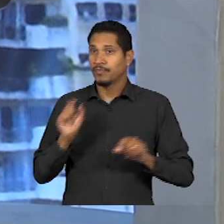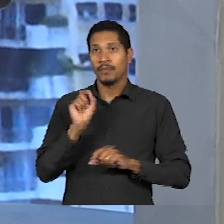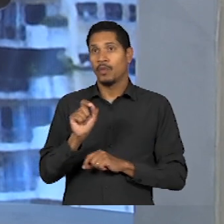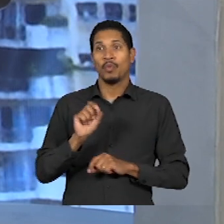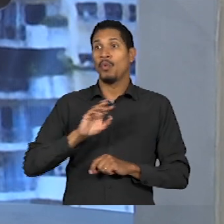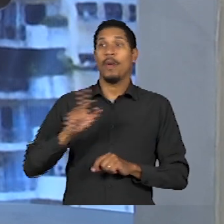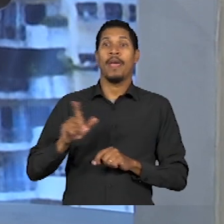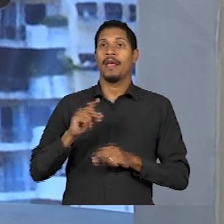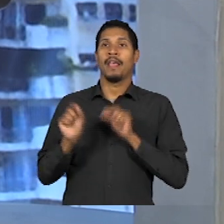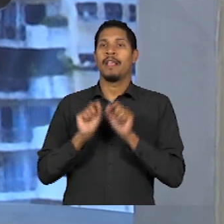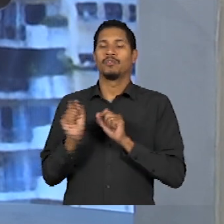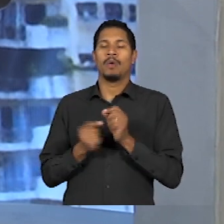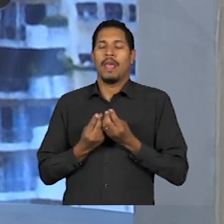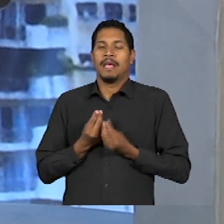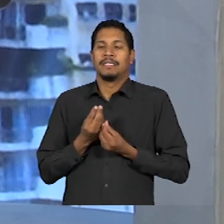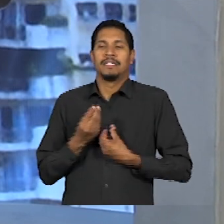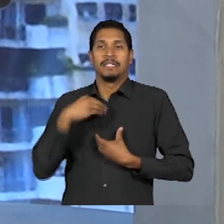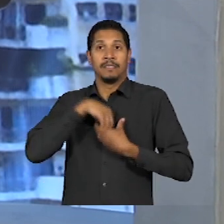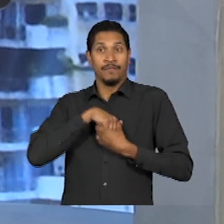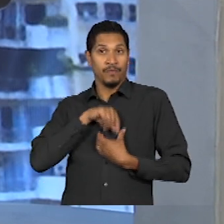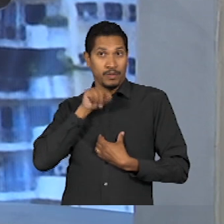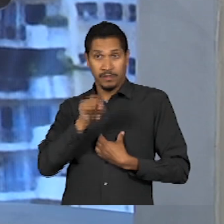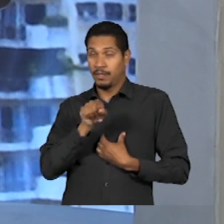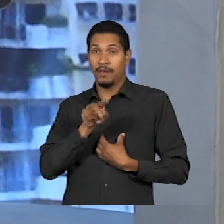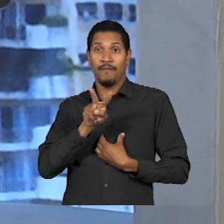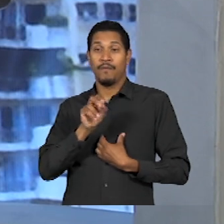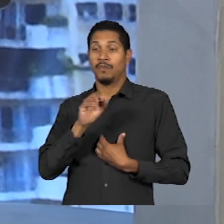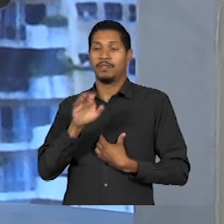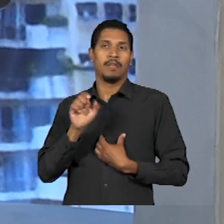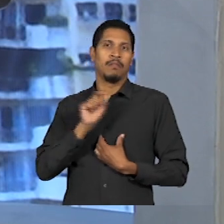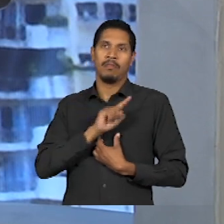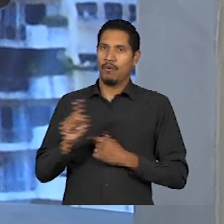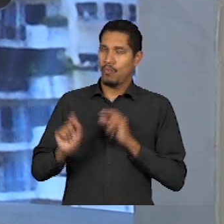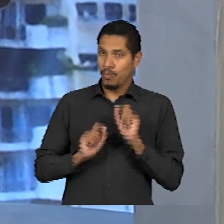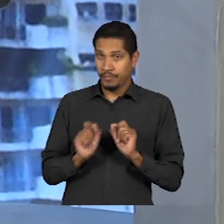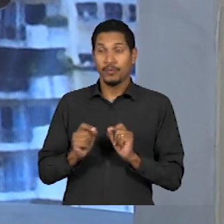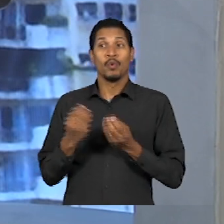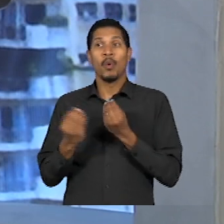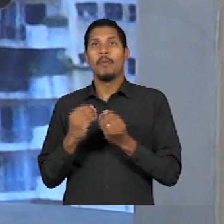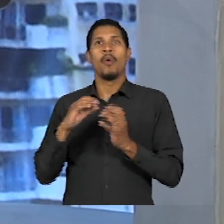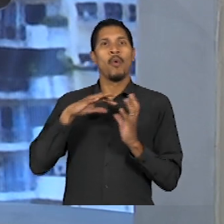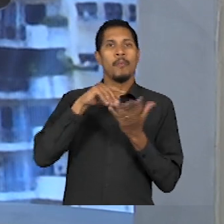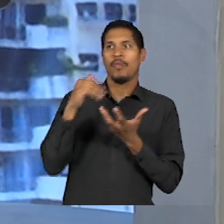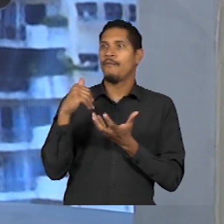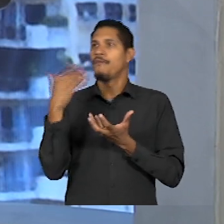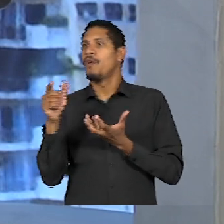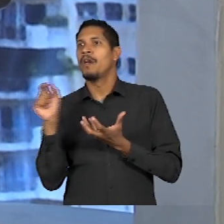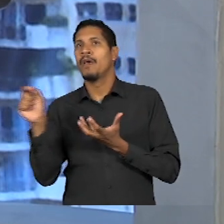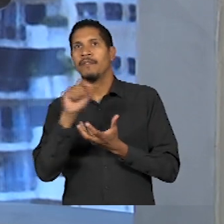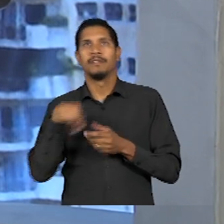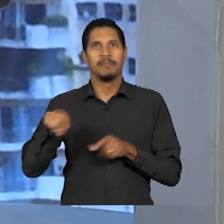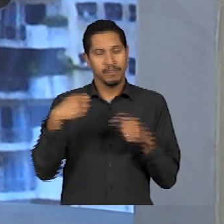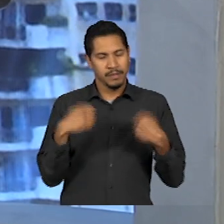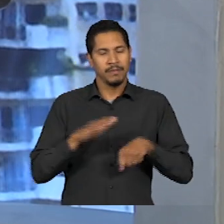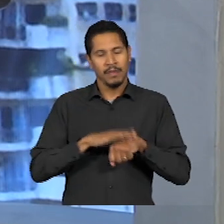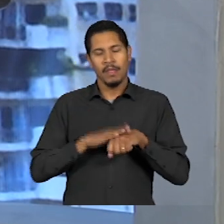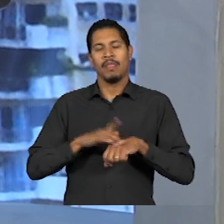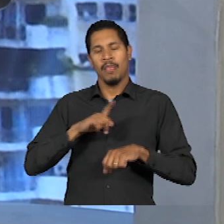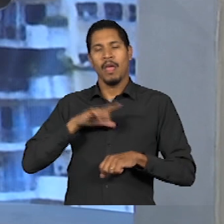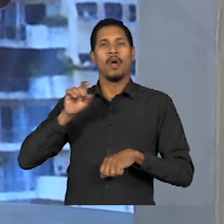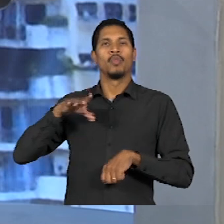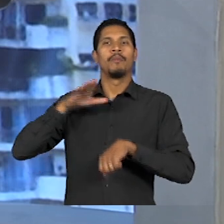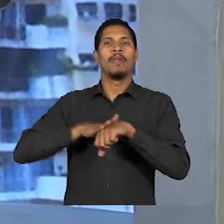não é você. Então eu vou te ensinar, e ela sempre me ensinou como o mundo aqui fora é e como eu tenho que lutar para ter minha autônoma e minha independência.